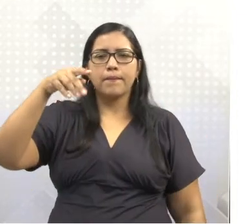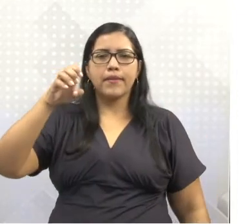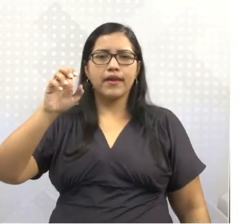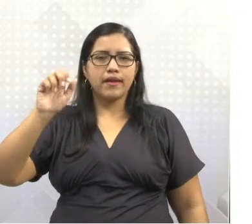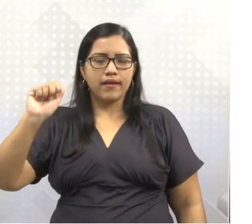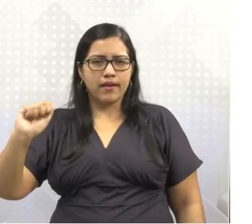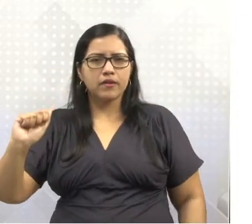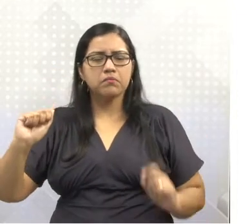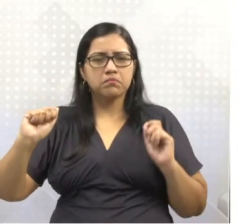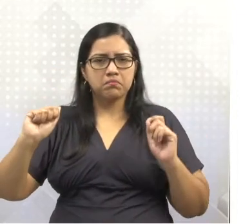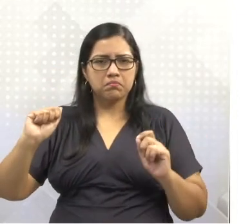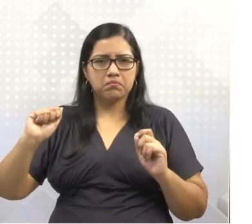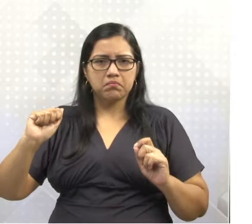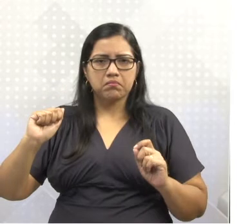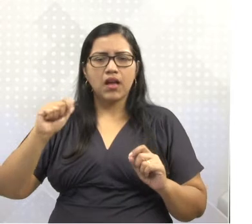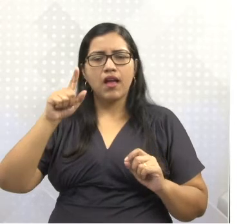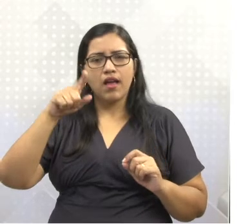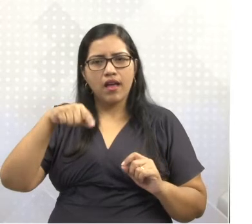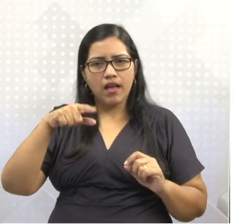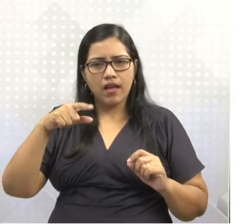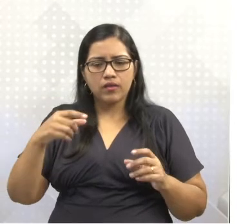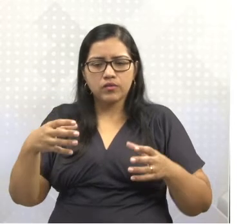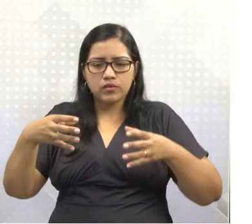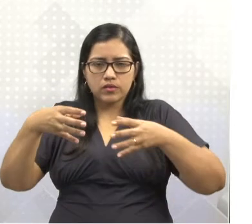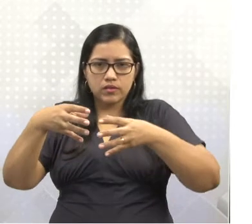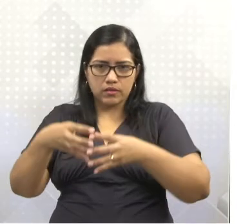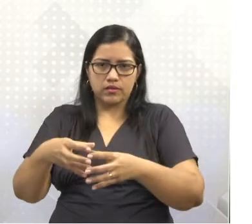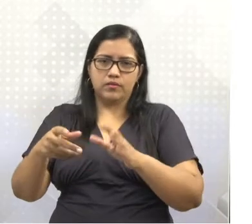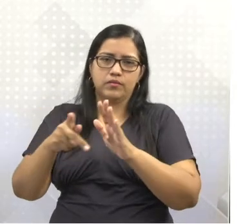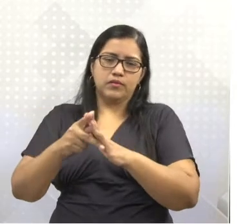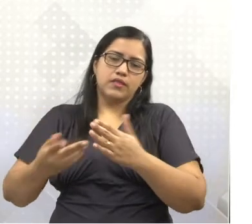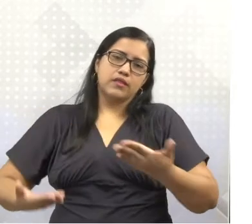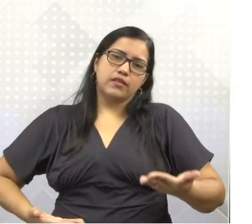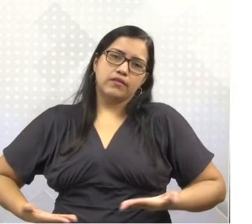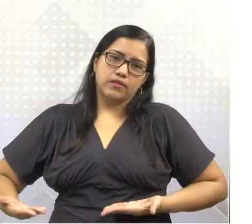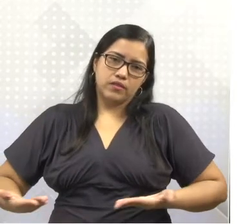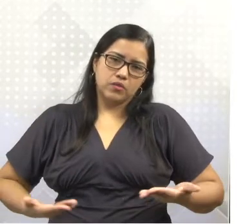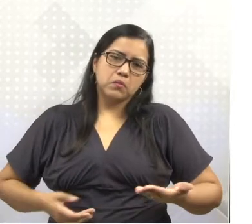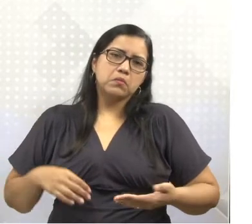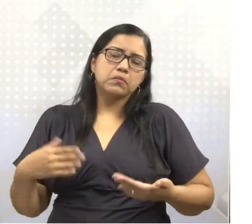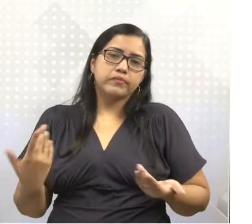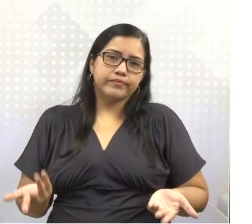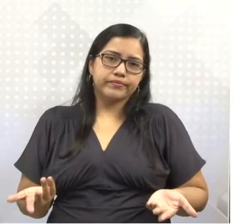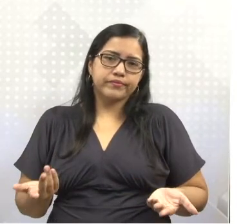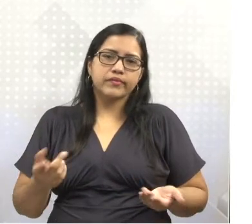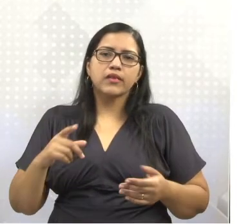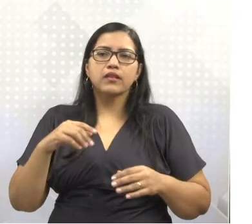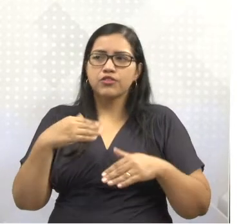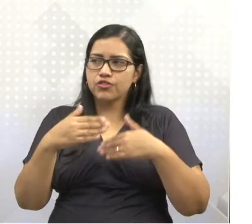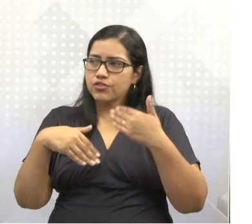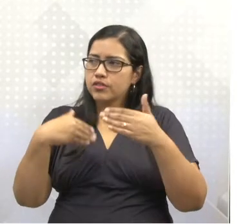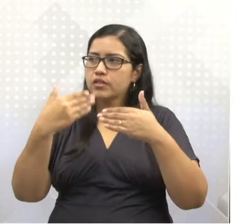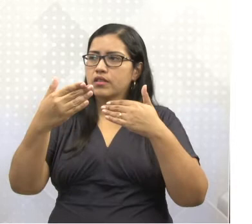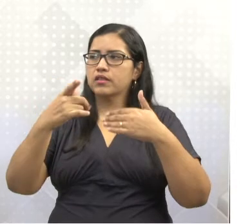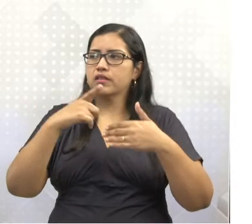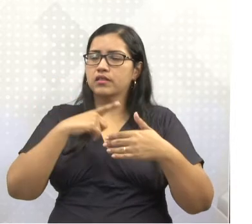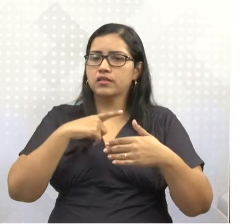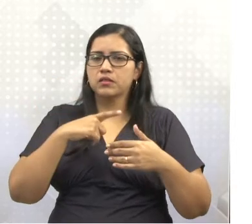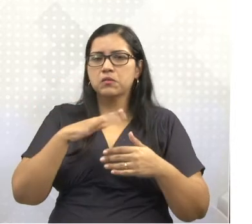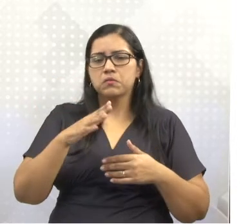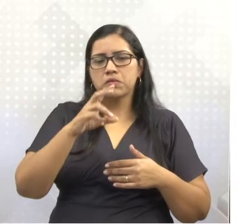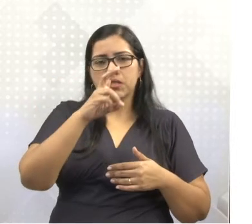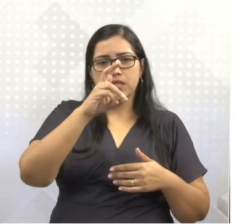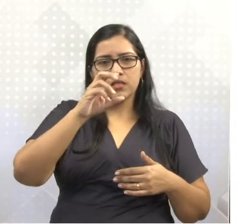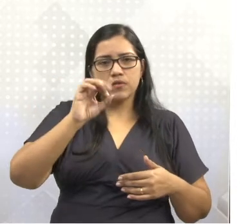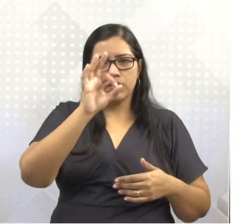né? Ela se encontra centralizada no setor de serviço. Os setores de serviço, eles geram justamente mais de 50%